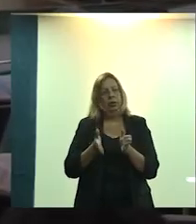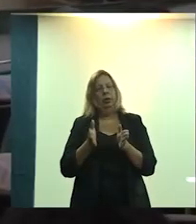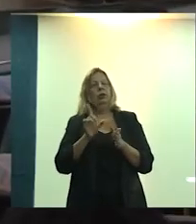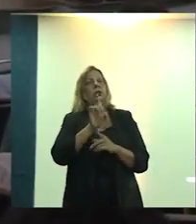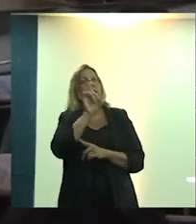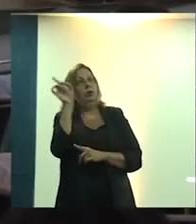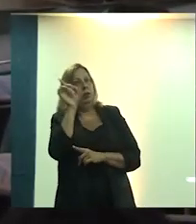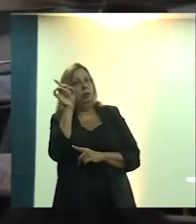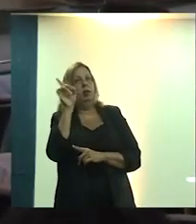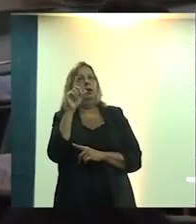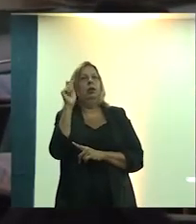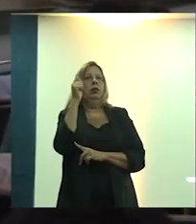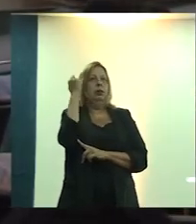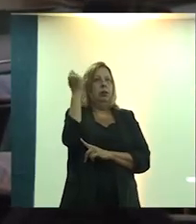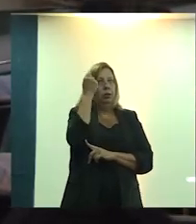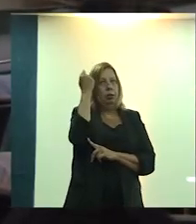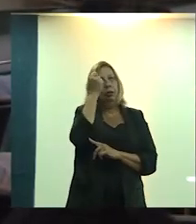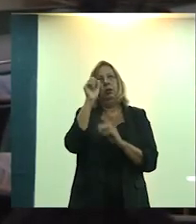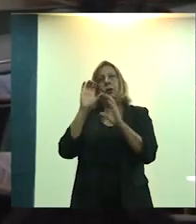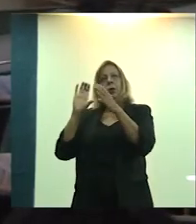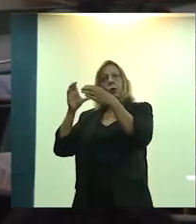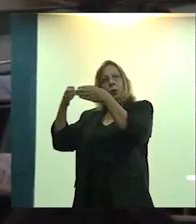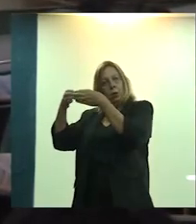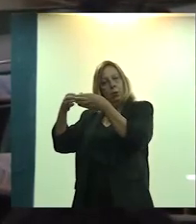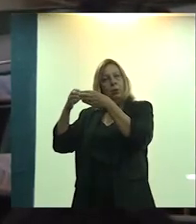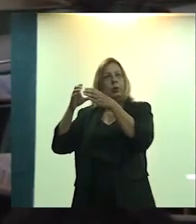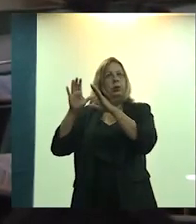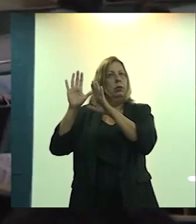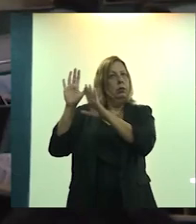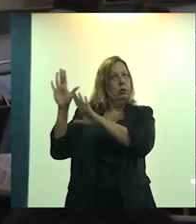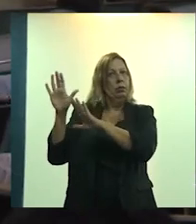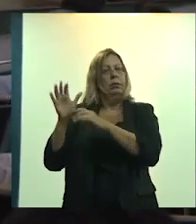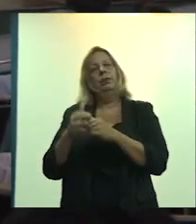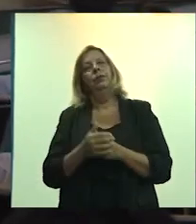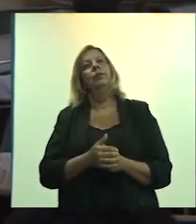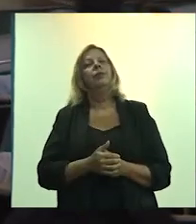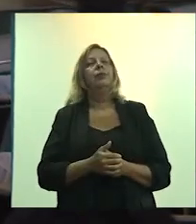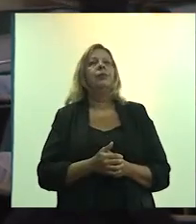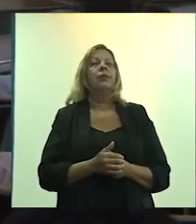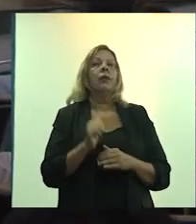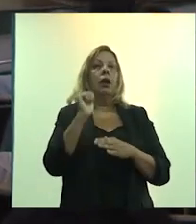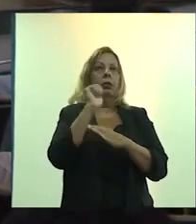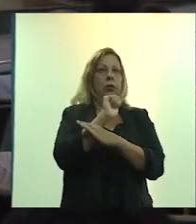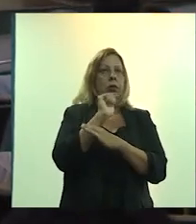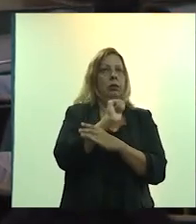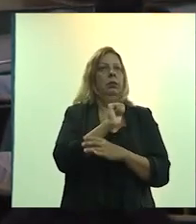oficina lá com a nossa equipe da GATIS, do Gabinete de Assistência Técnica.